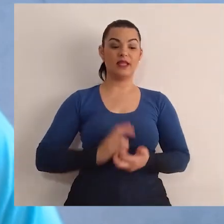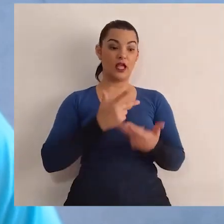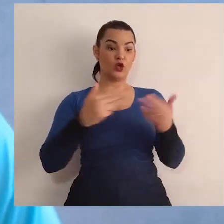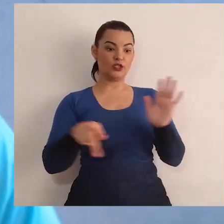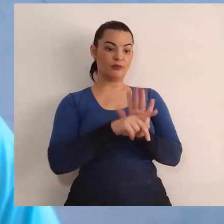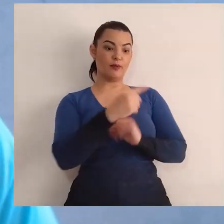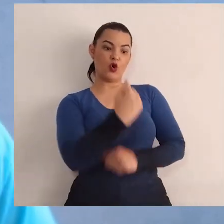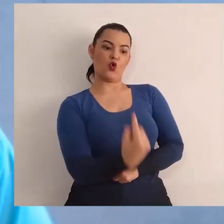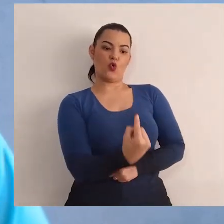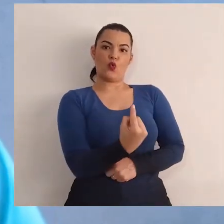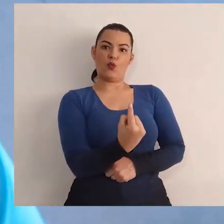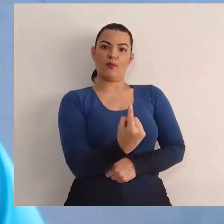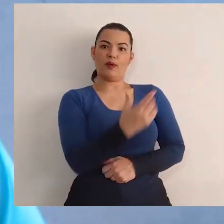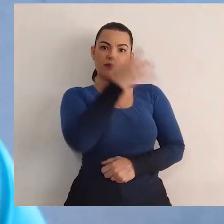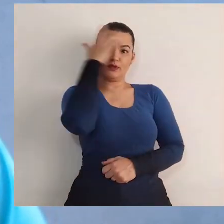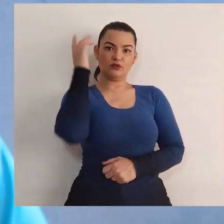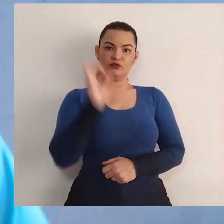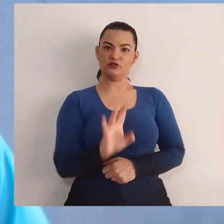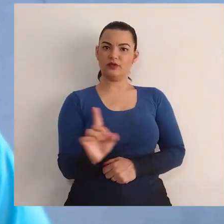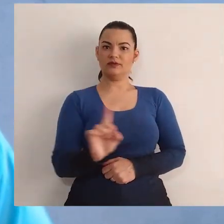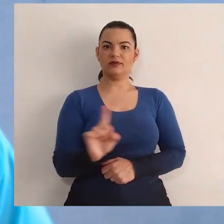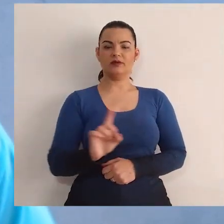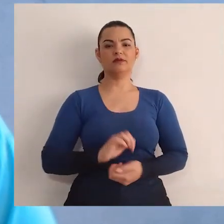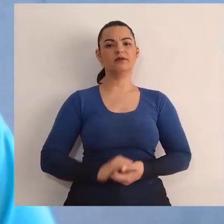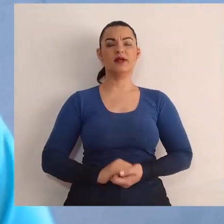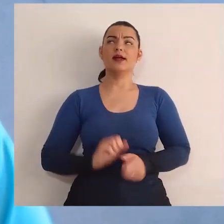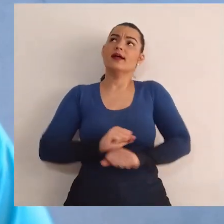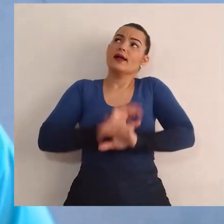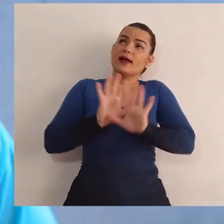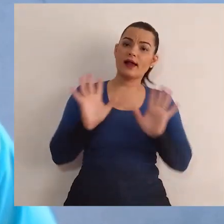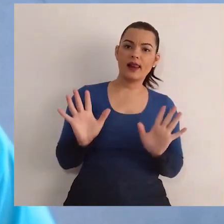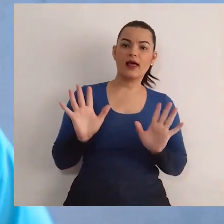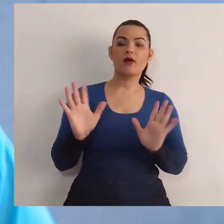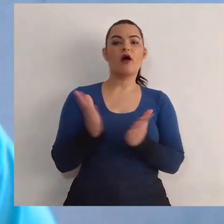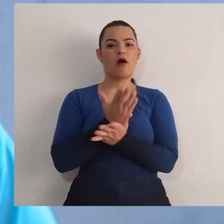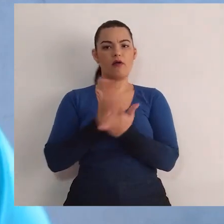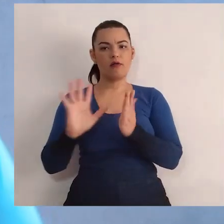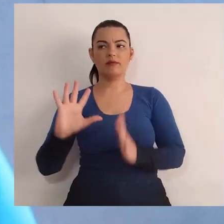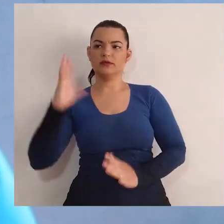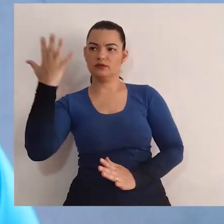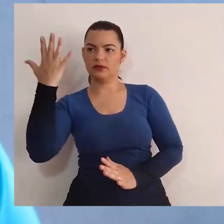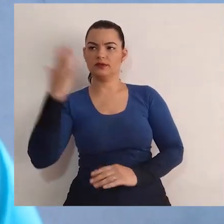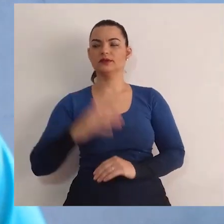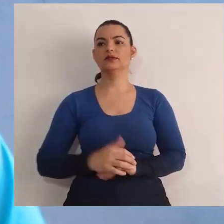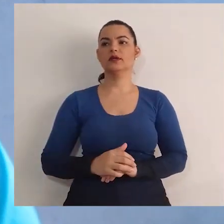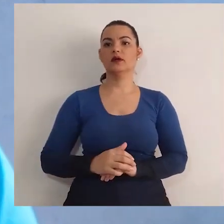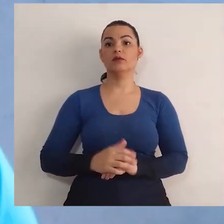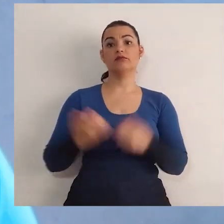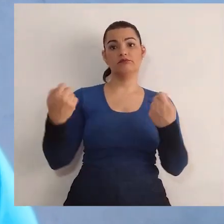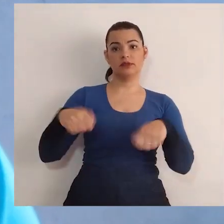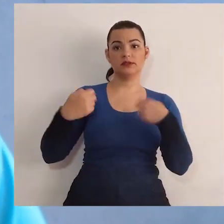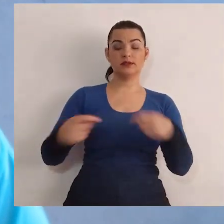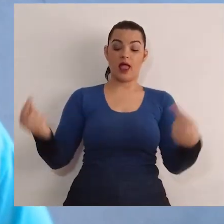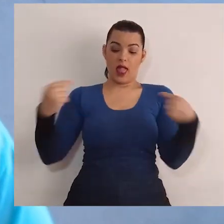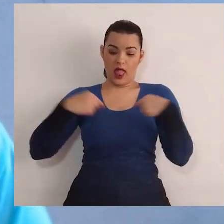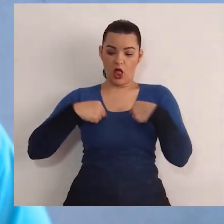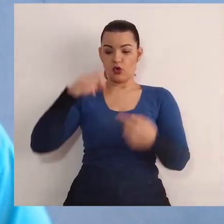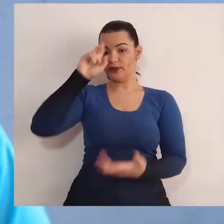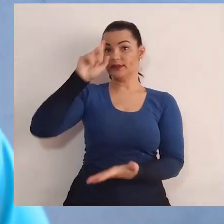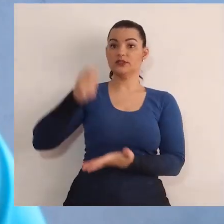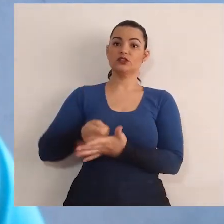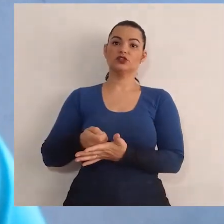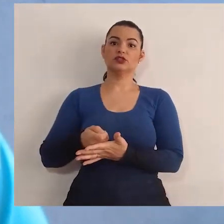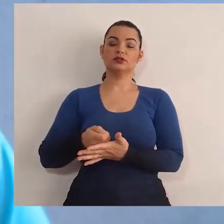apenas aquilo que é individual. É claro que existem situações que dependem de mim. É para